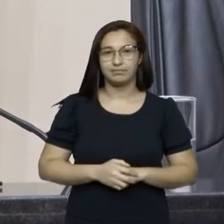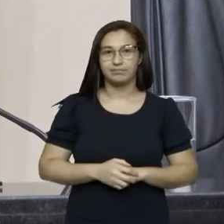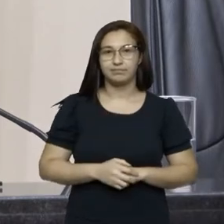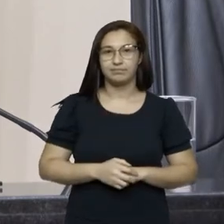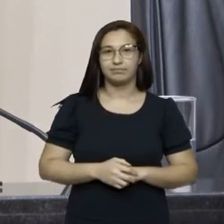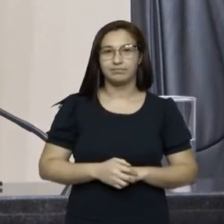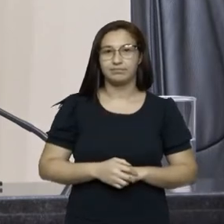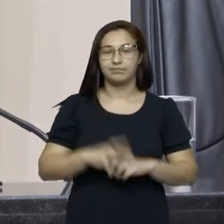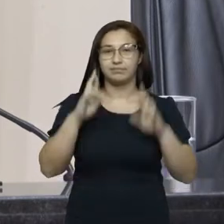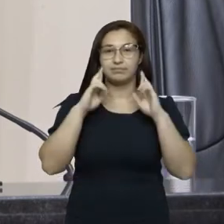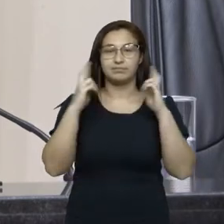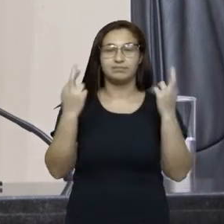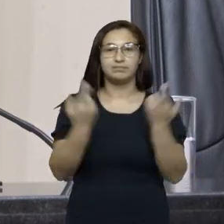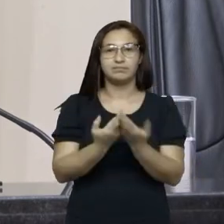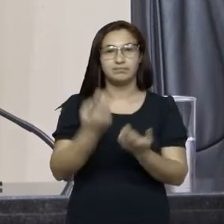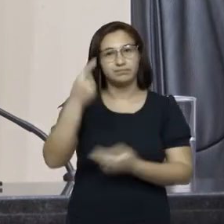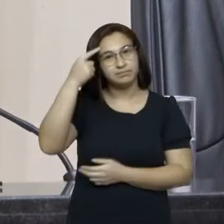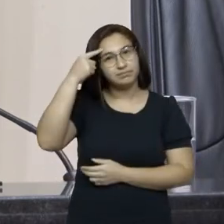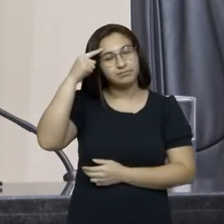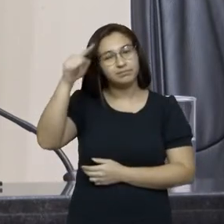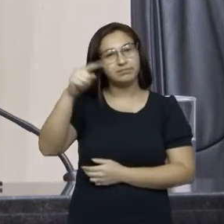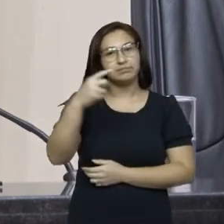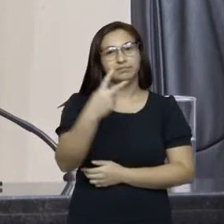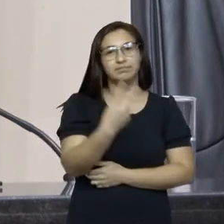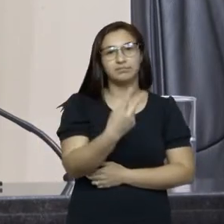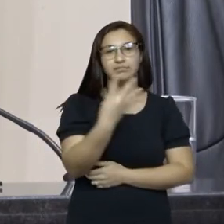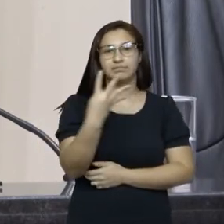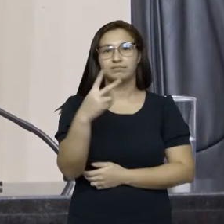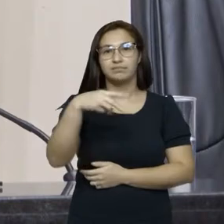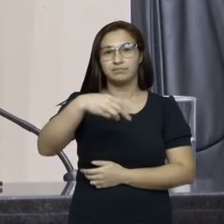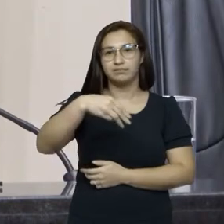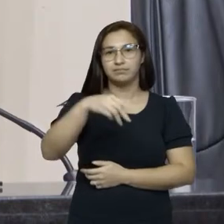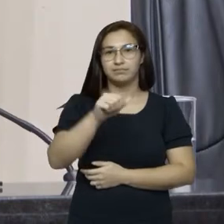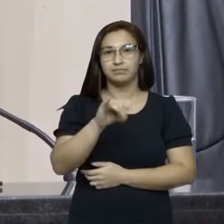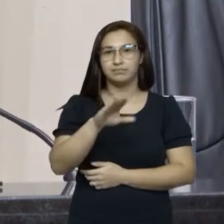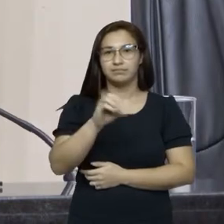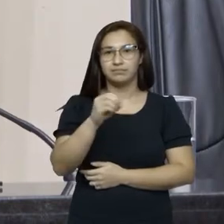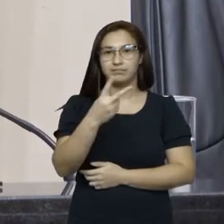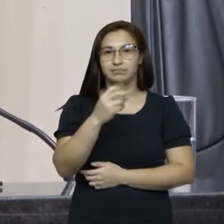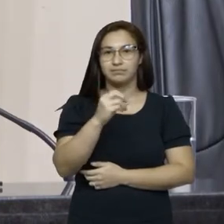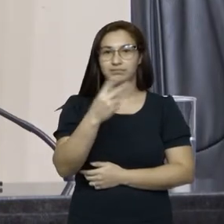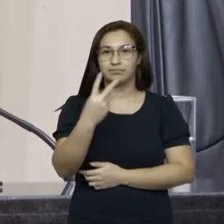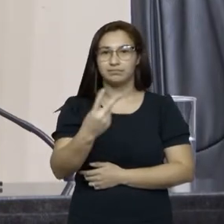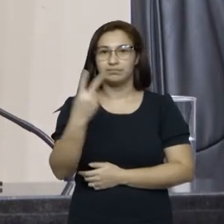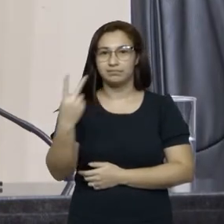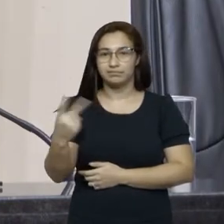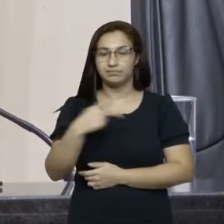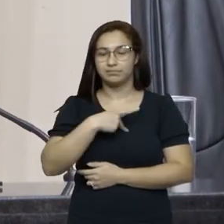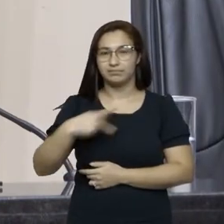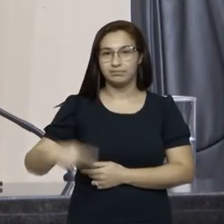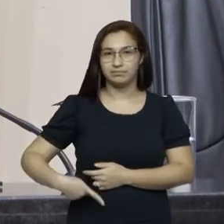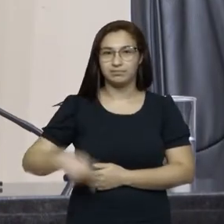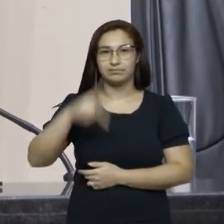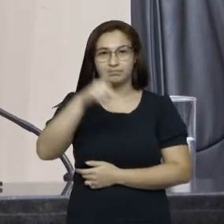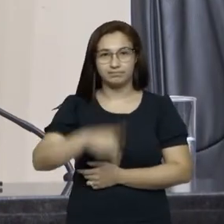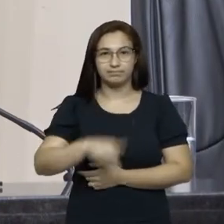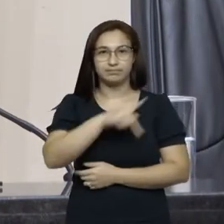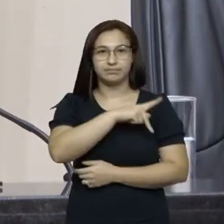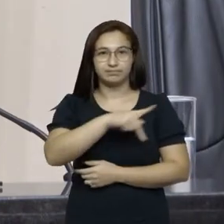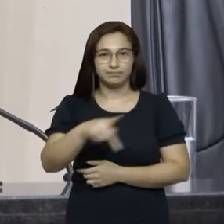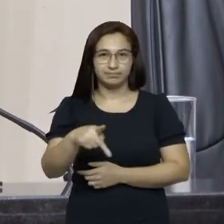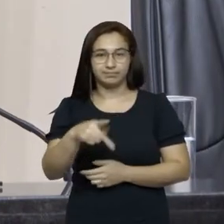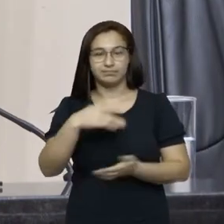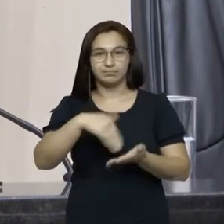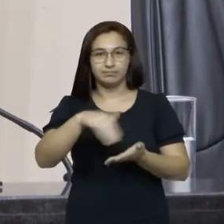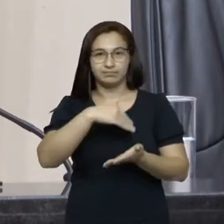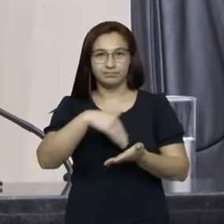realizada em 24 de maio de 2022. A presidência, deputado Padre Pedro Baudiceira, e